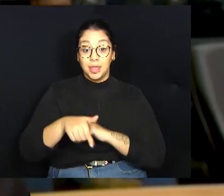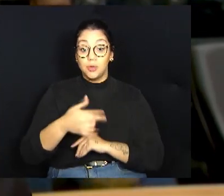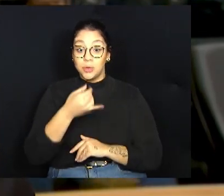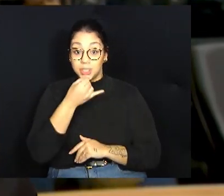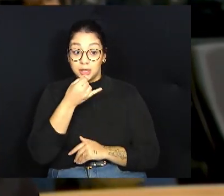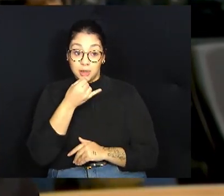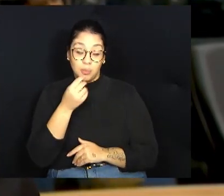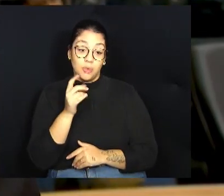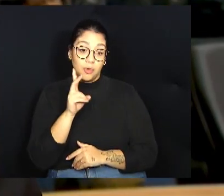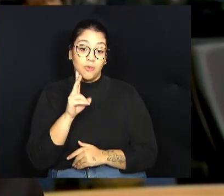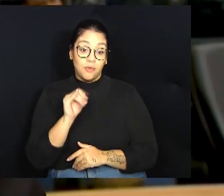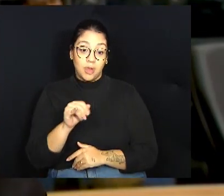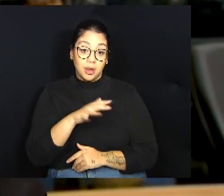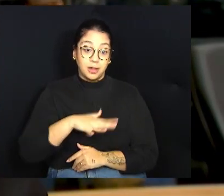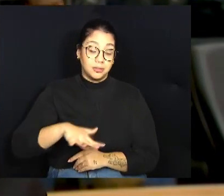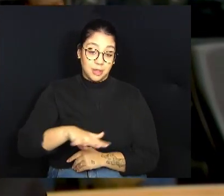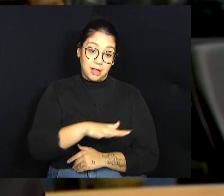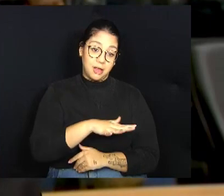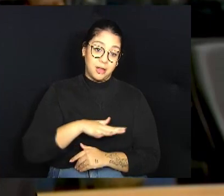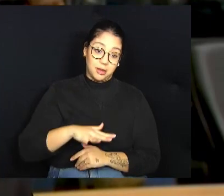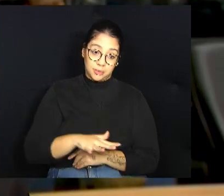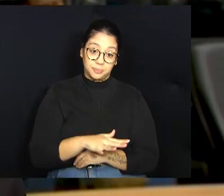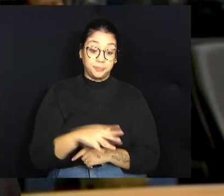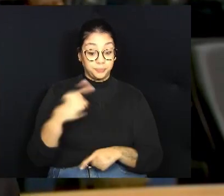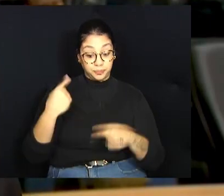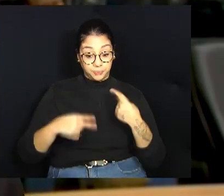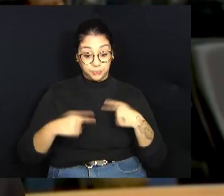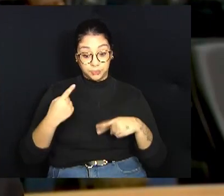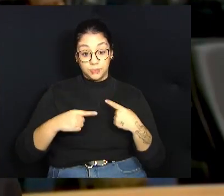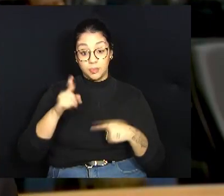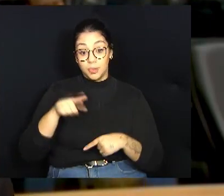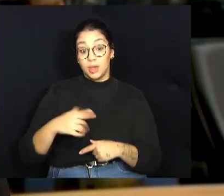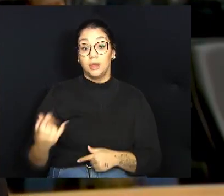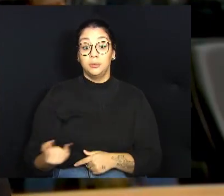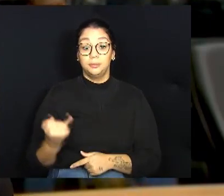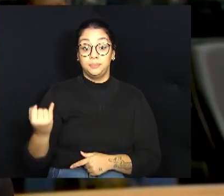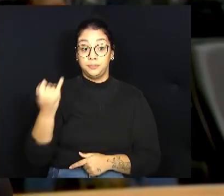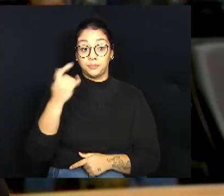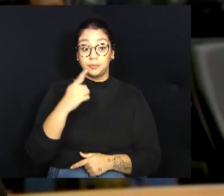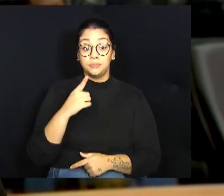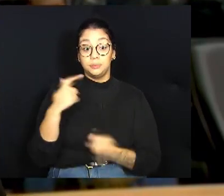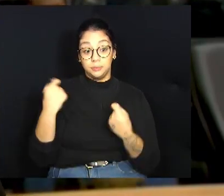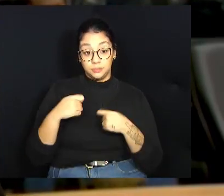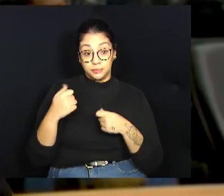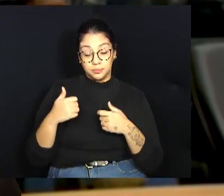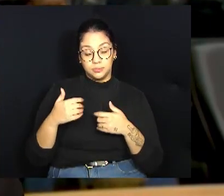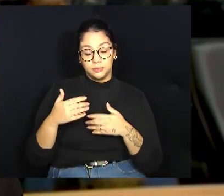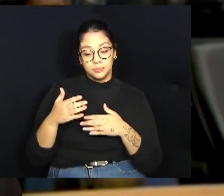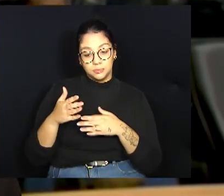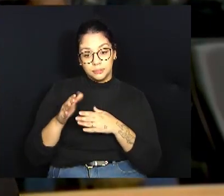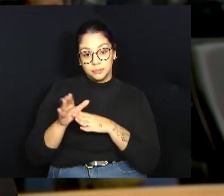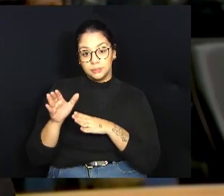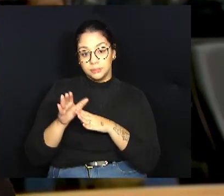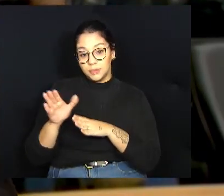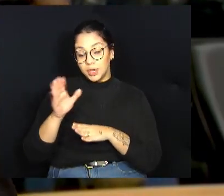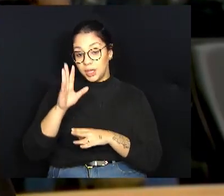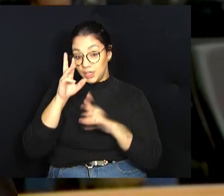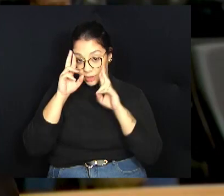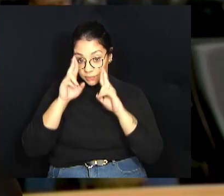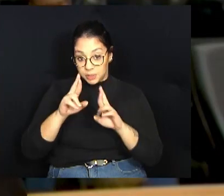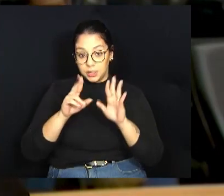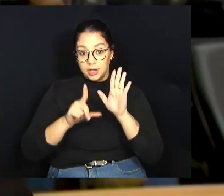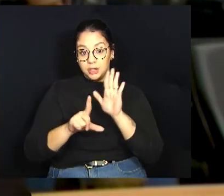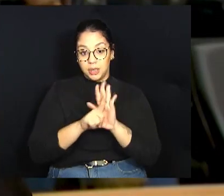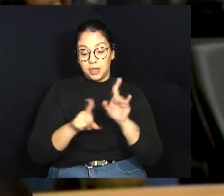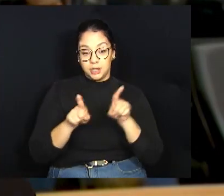nessa área. gente, politicamente, é importante. Nós temos que ser indutor, respeitar as leis e fazer